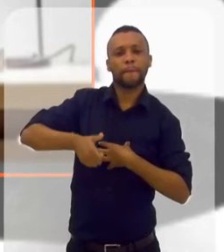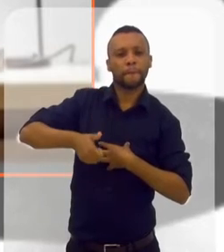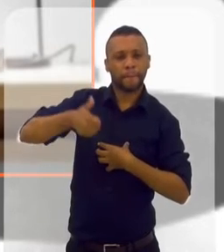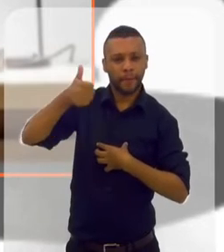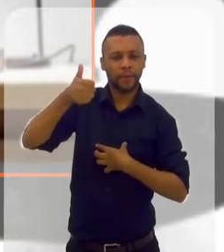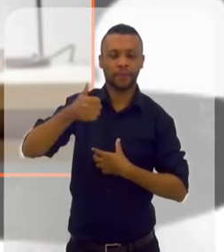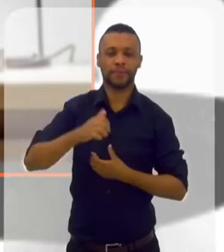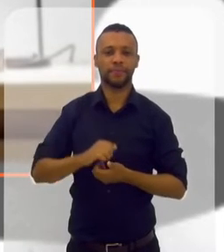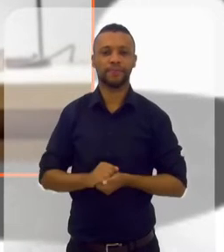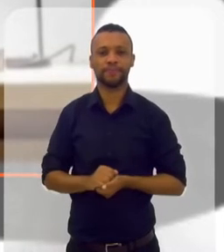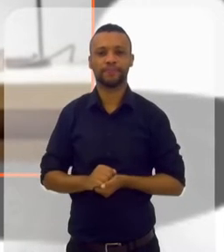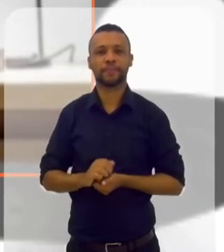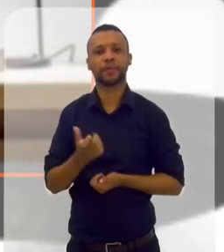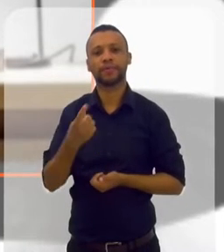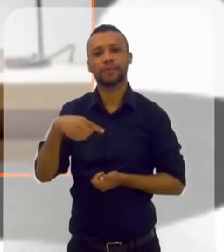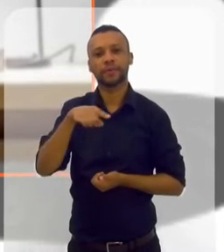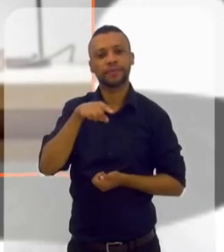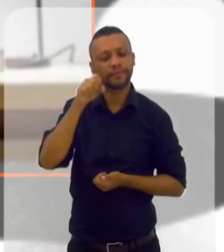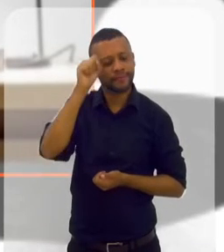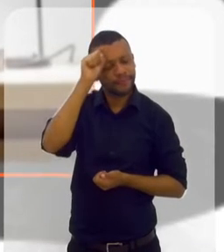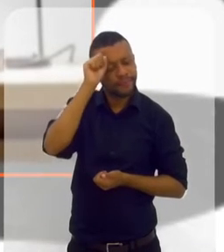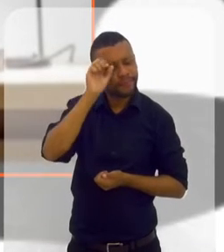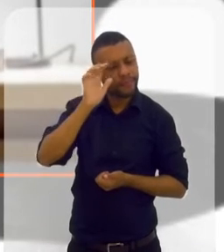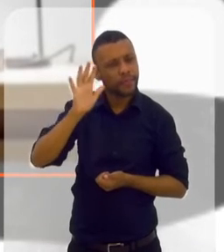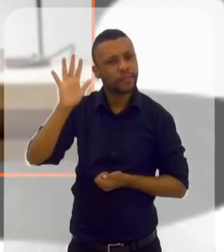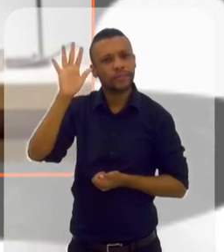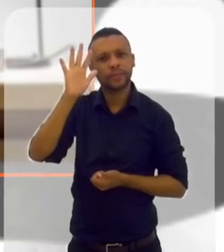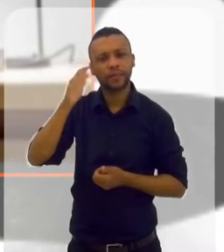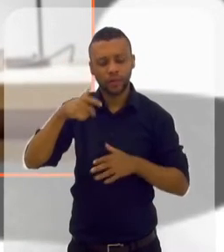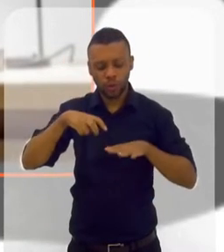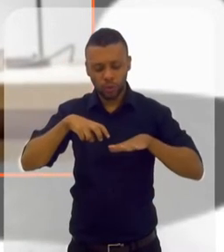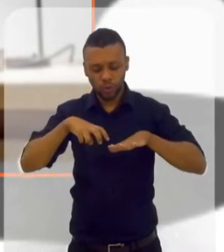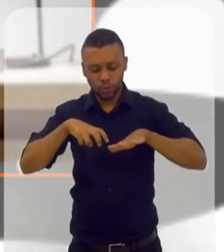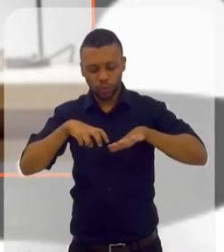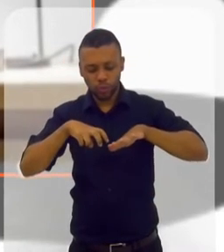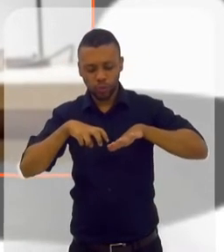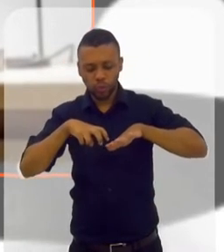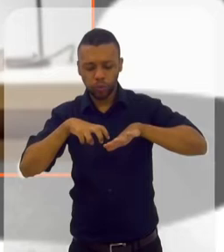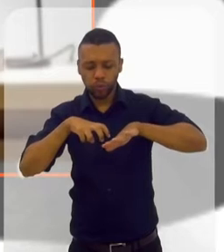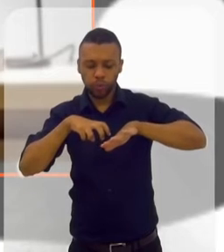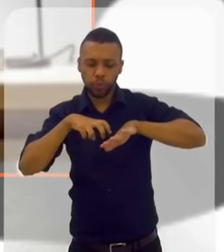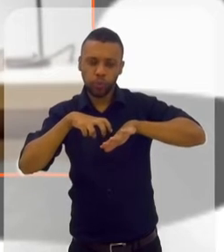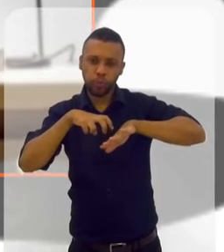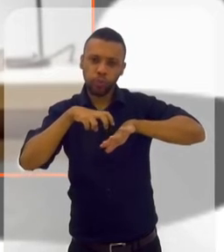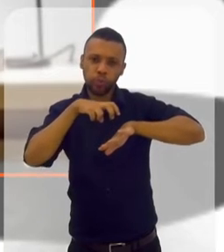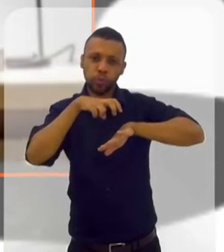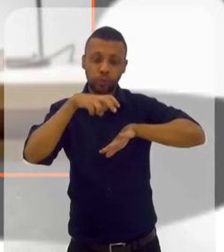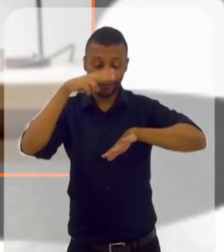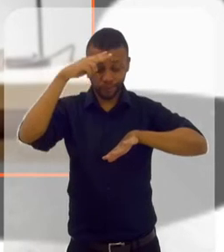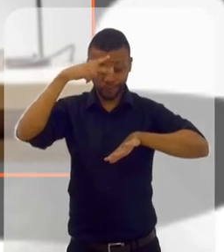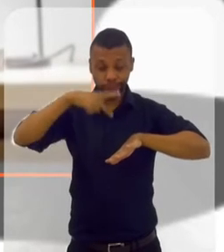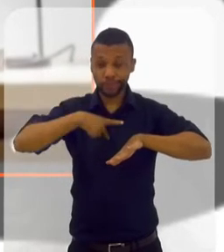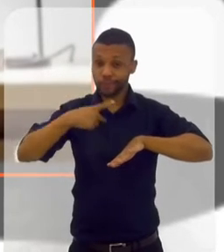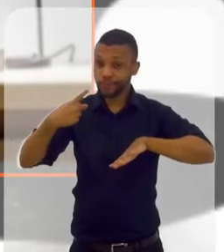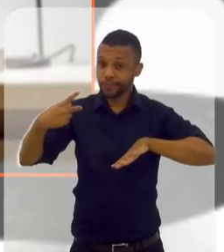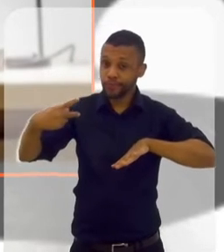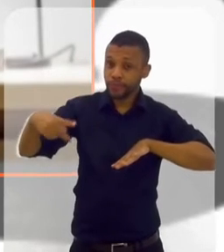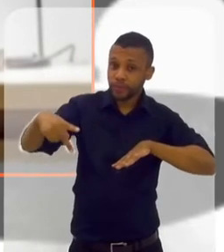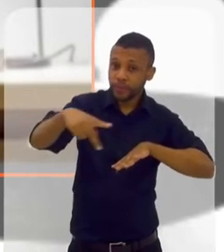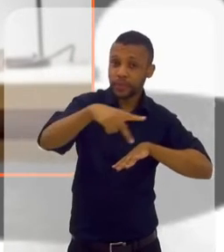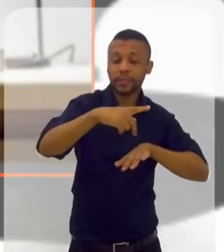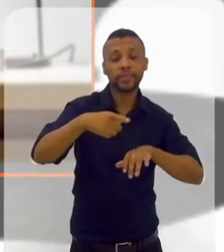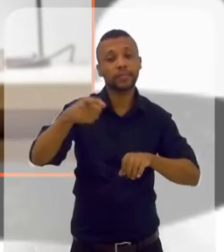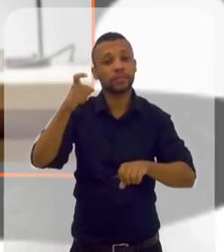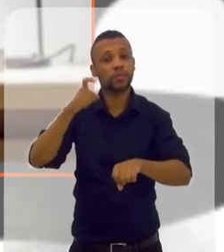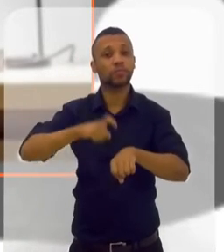E agora eu quero que você imagine que você está no topo de uma escada rolante. A sua própria escada rolante particular. Em um